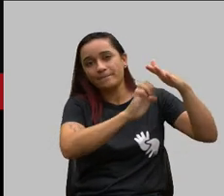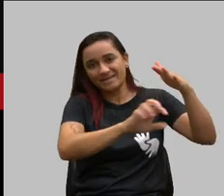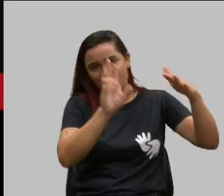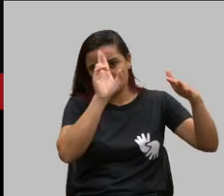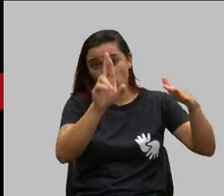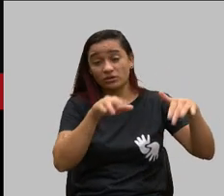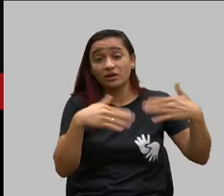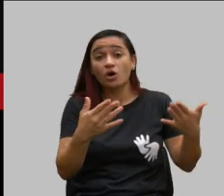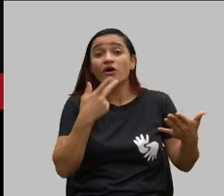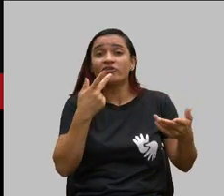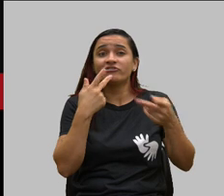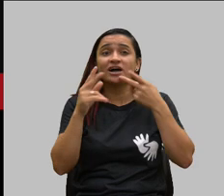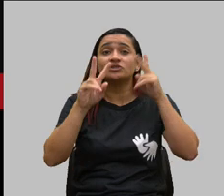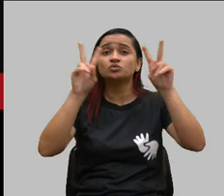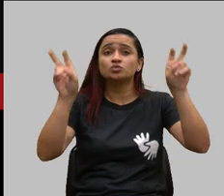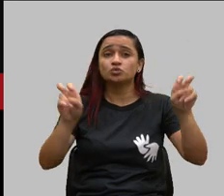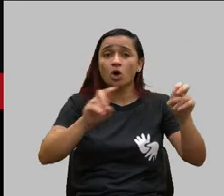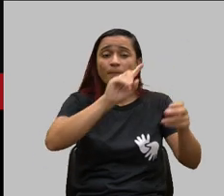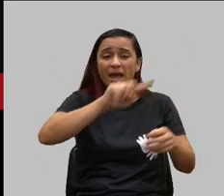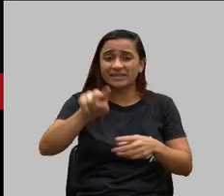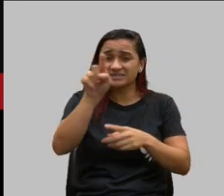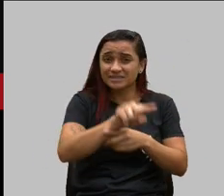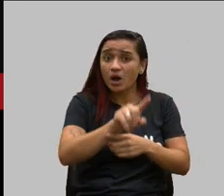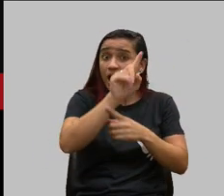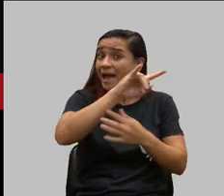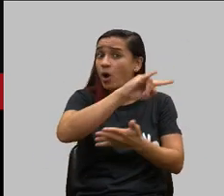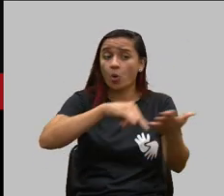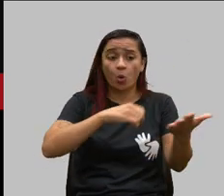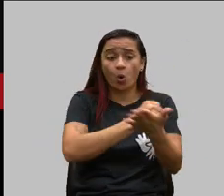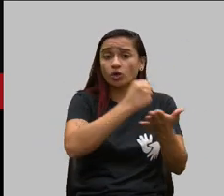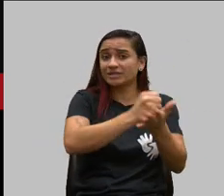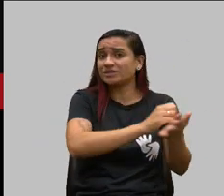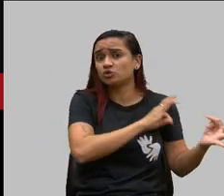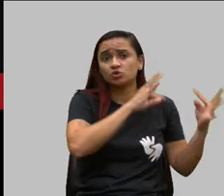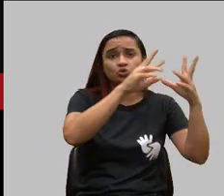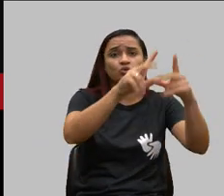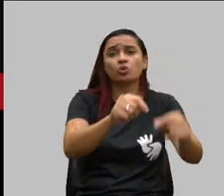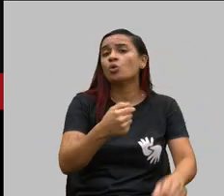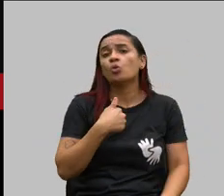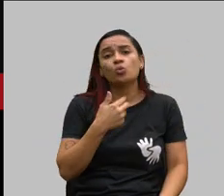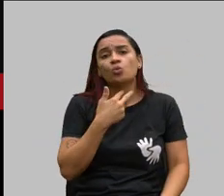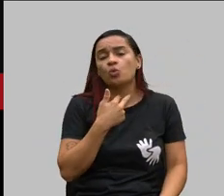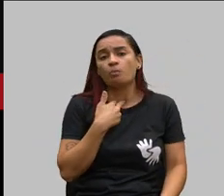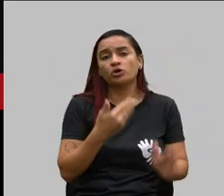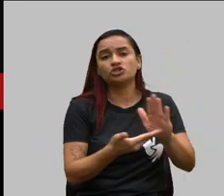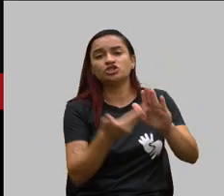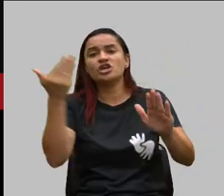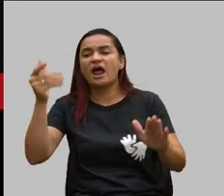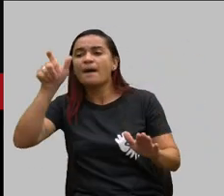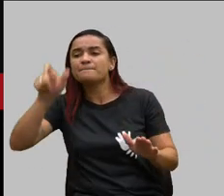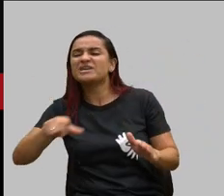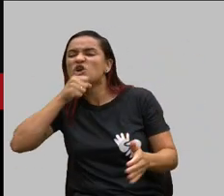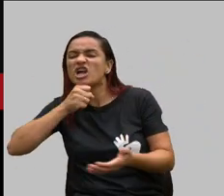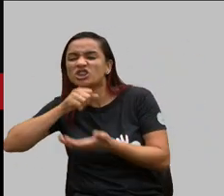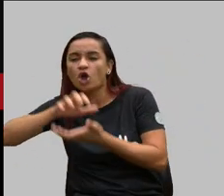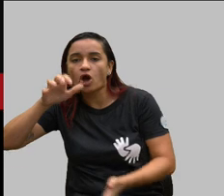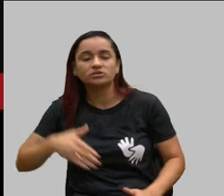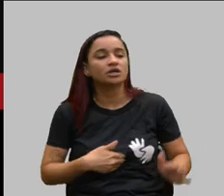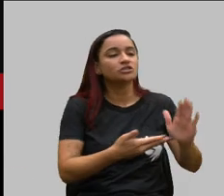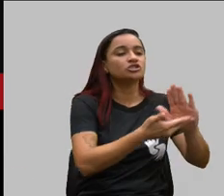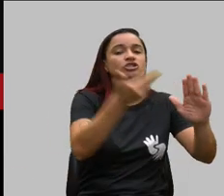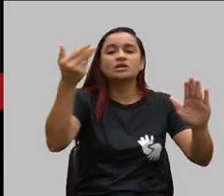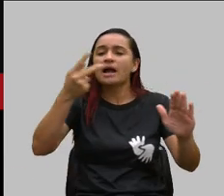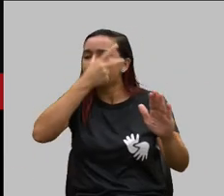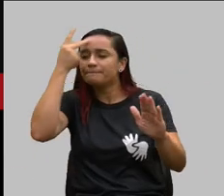fala do contrato inteiro eu não posso tirar pessoas com TEA eu não posso tirar pessoas idosas eu não posso escolher